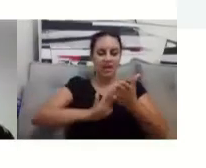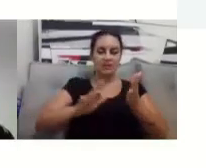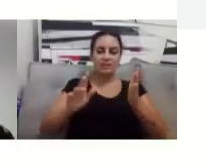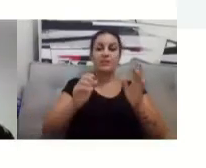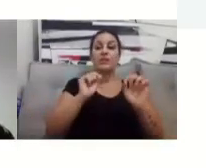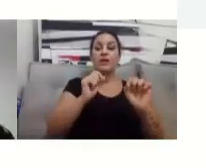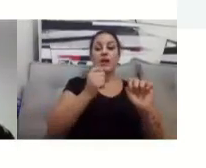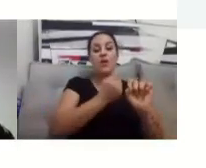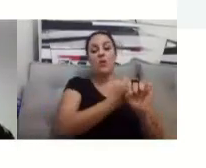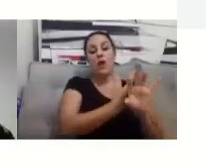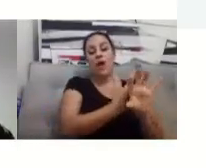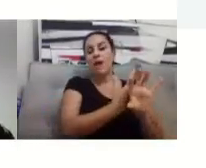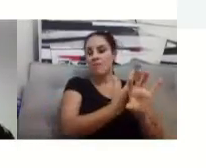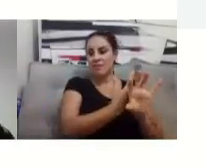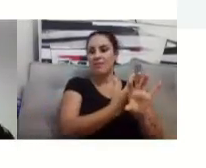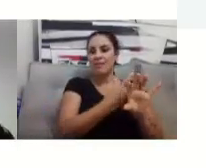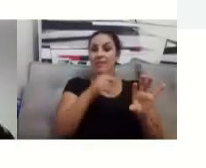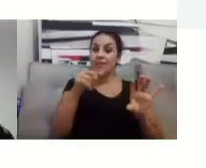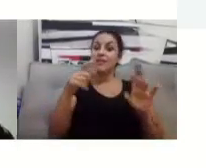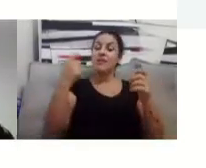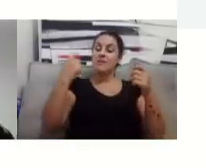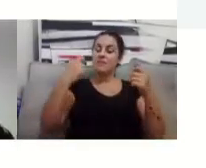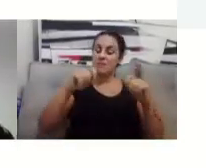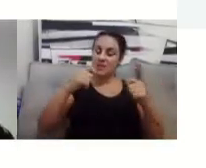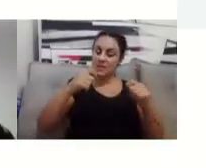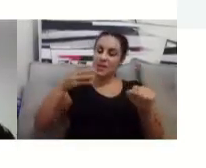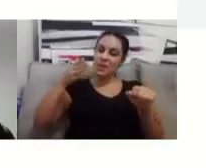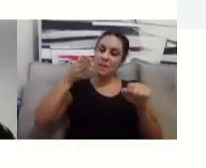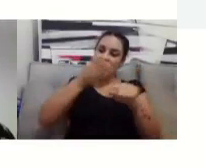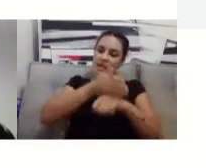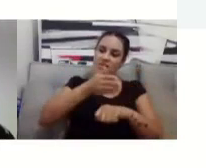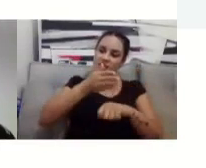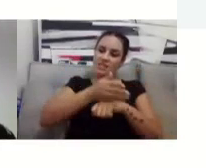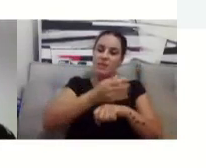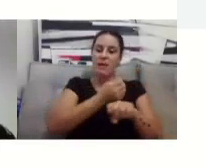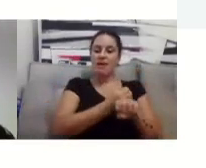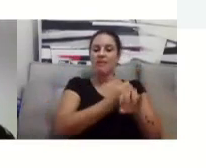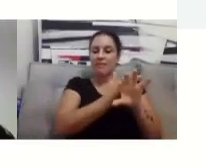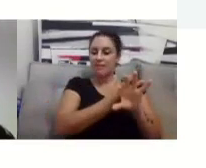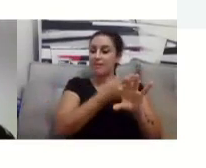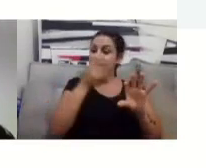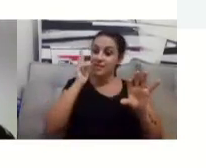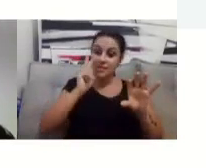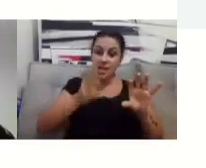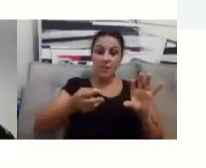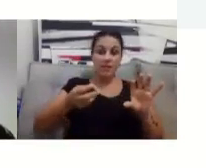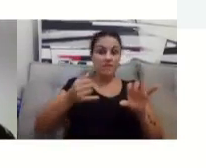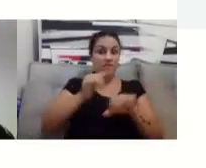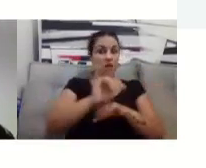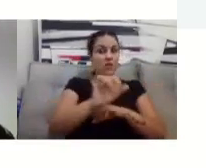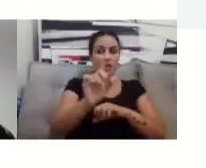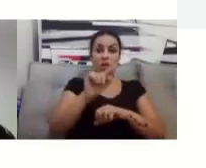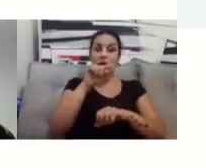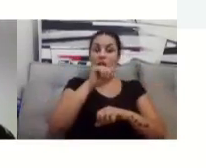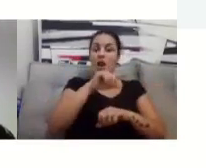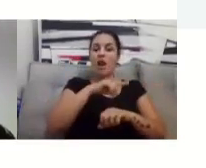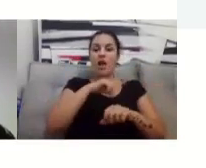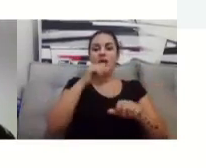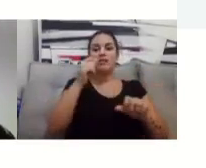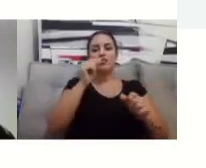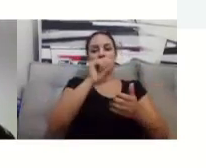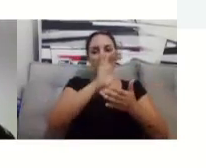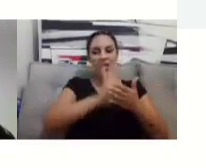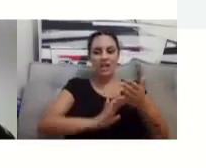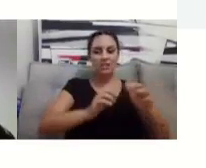que lá os professores também trabalham atividades avaliativas. Eu vi que tem mais gente perguntando sobre prova aqui. Não, nós não